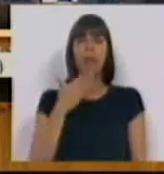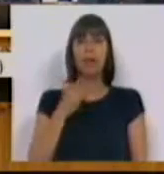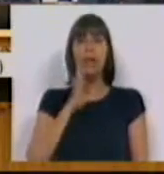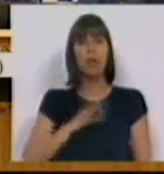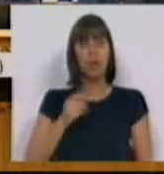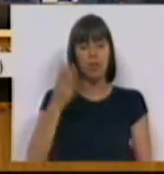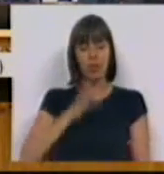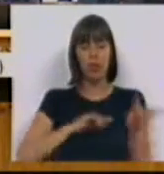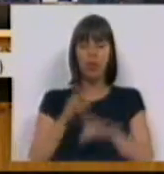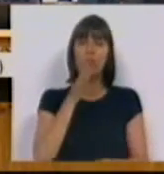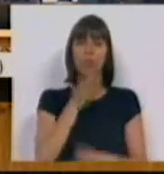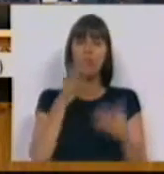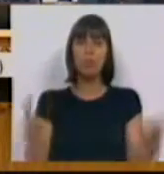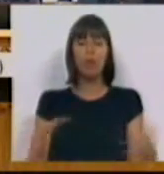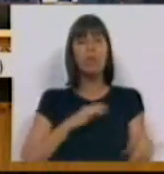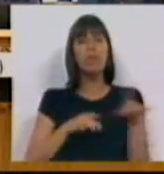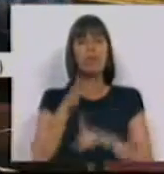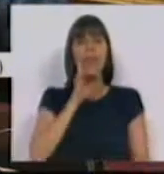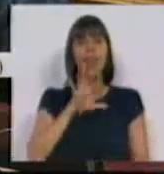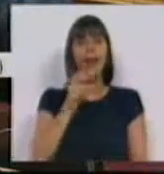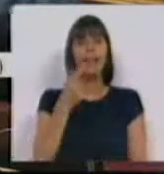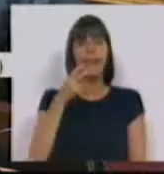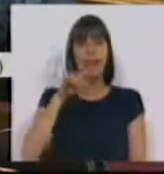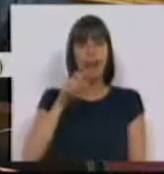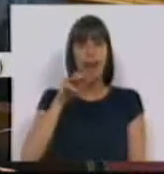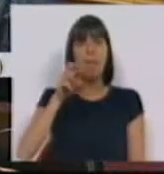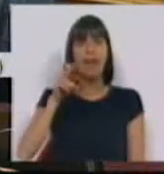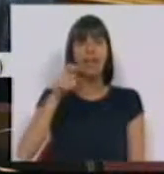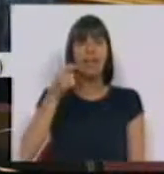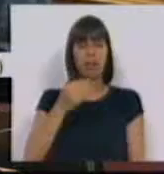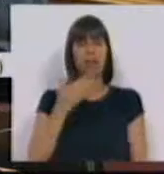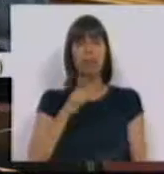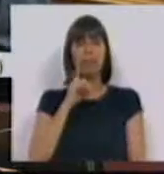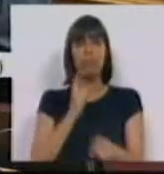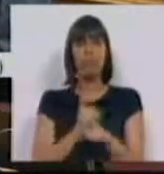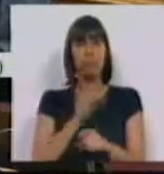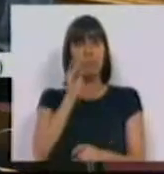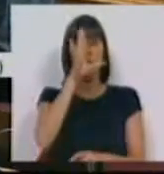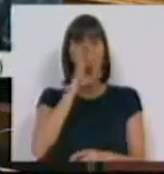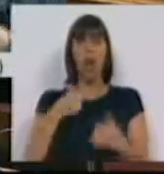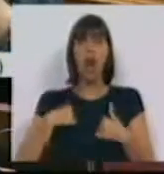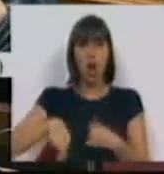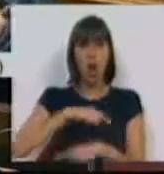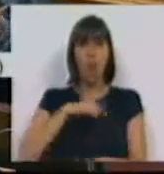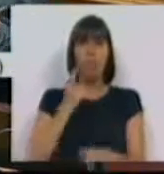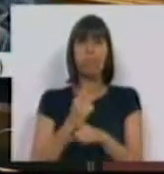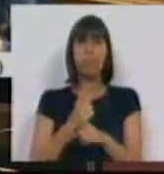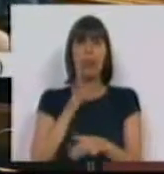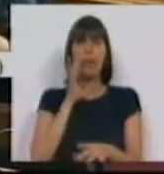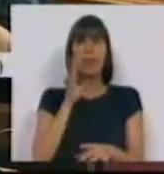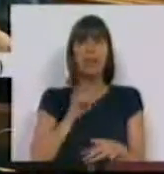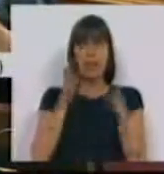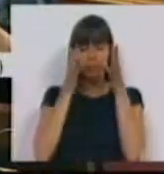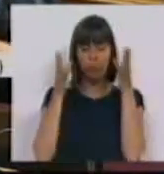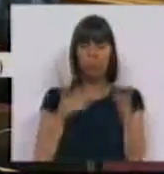Sr. Presidente, Srs. Deputados, Sra. Deputada Catarina Martins, eu agradeço-lhe esta interpelação porque também nos permite voltar a tentar